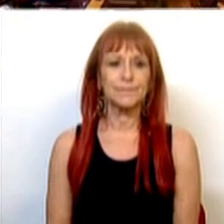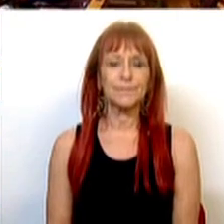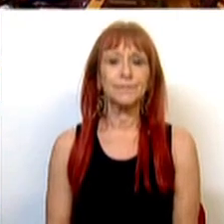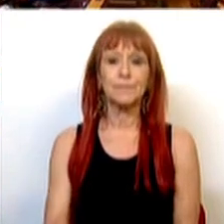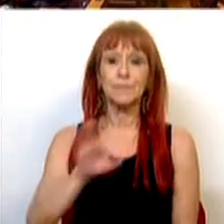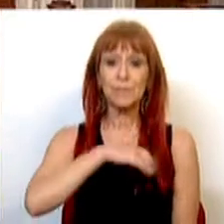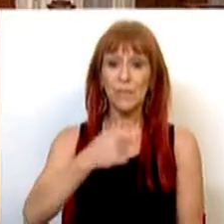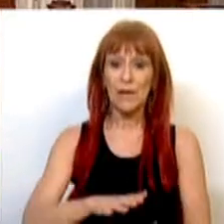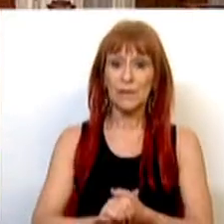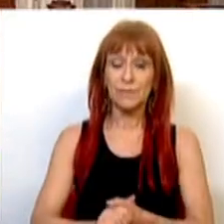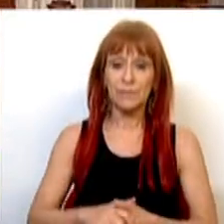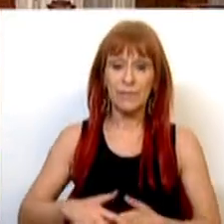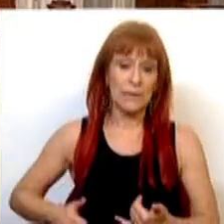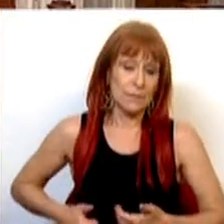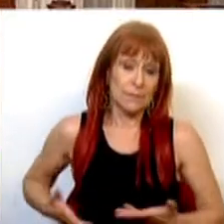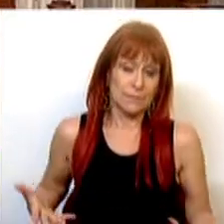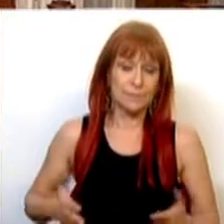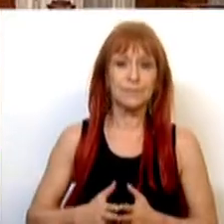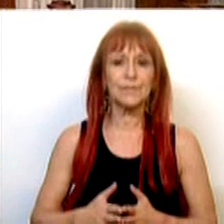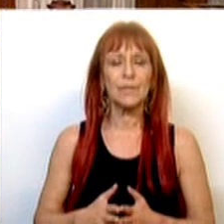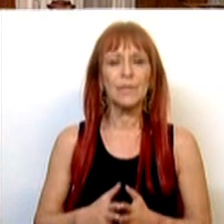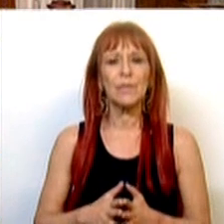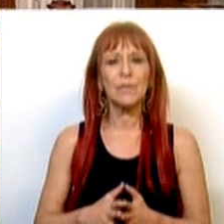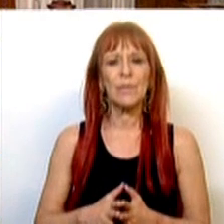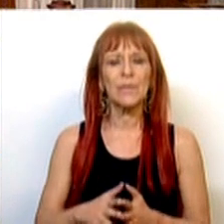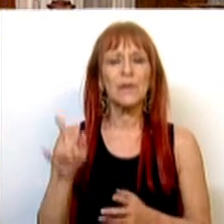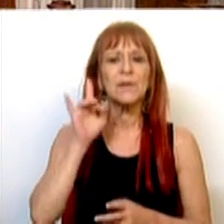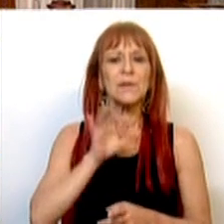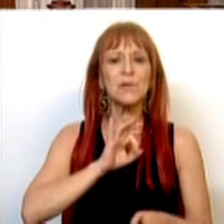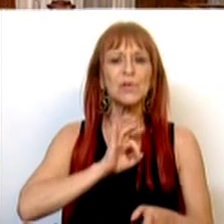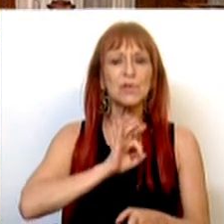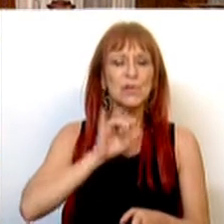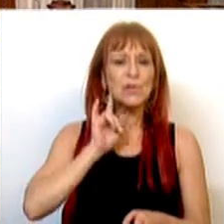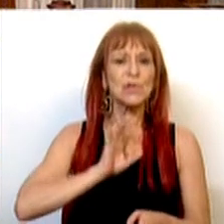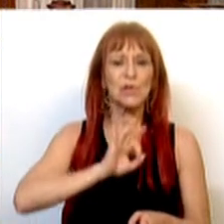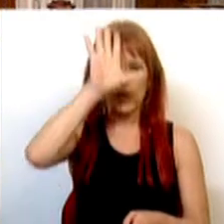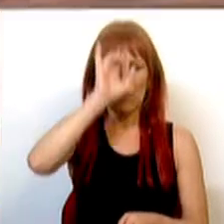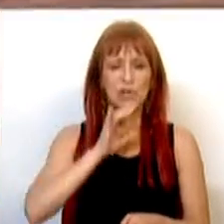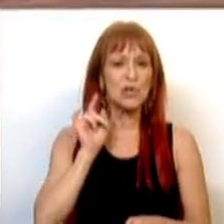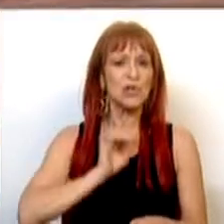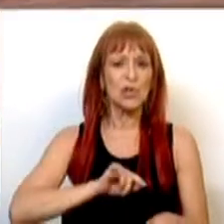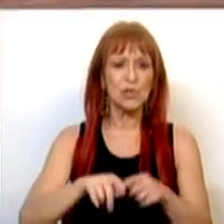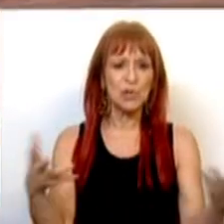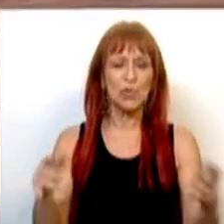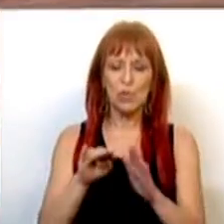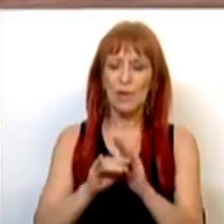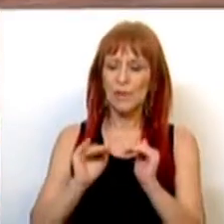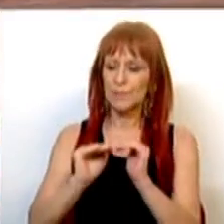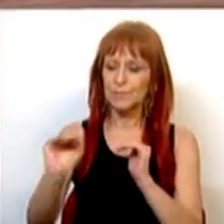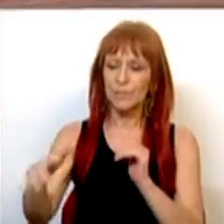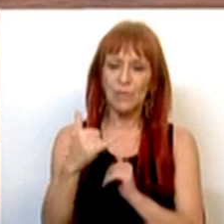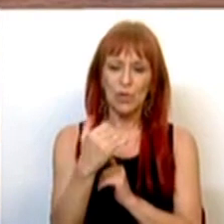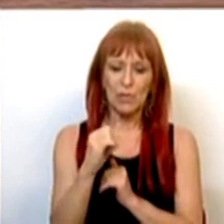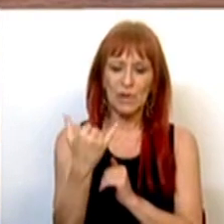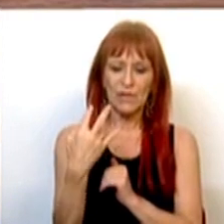Sr. Presidente em exercício, Sras. e Srs. Ministros, Sras. e Srs. Deputados. O Programa de Estabilidade